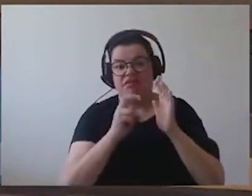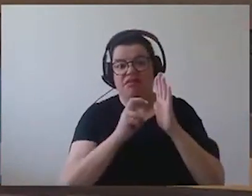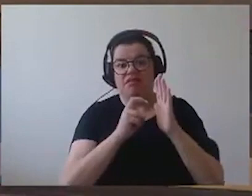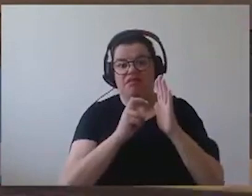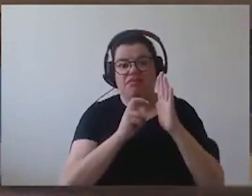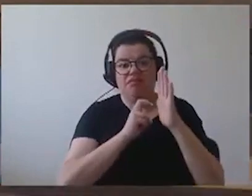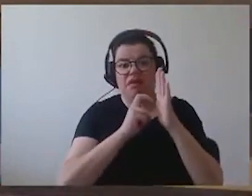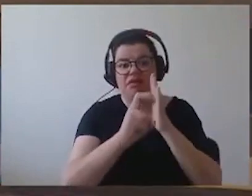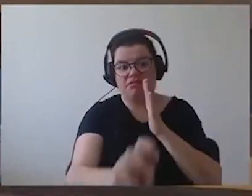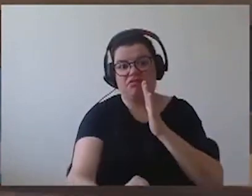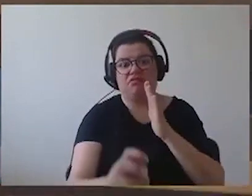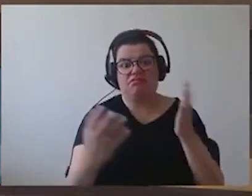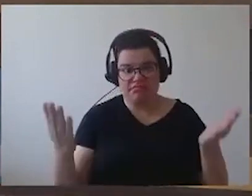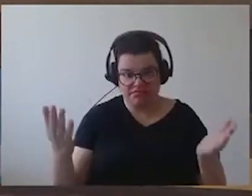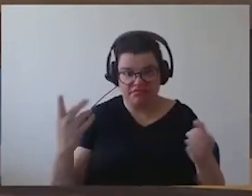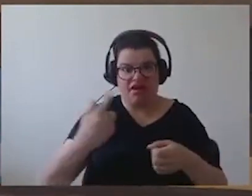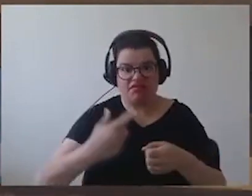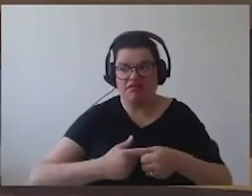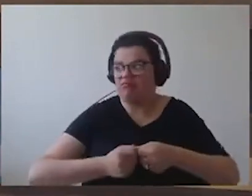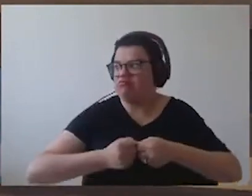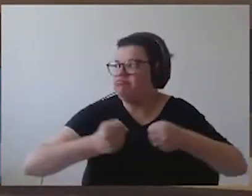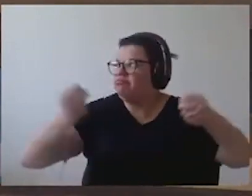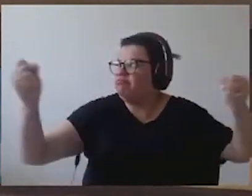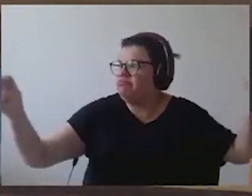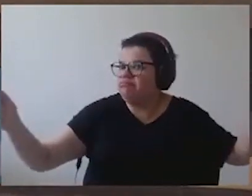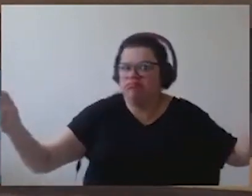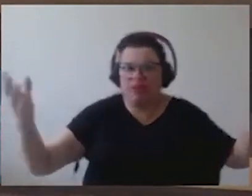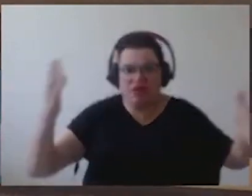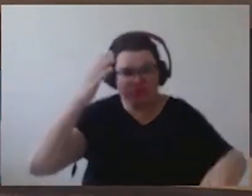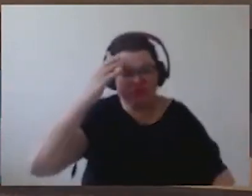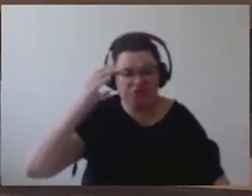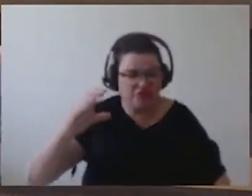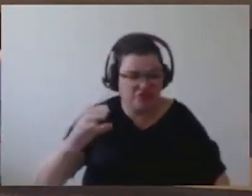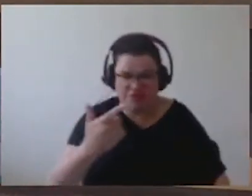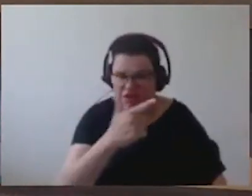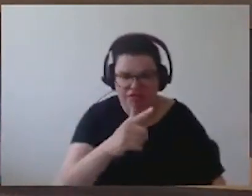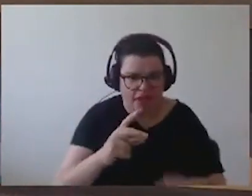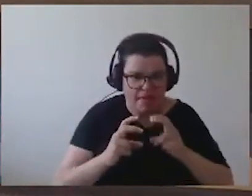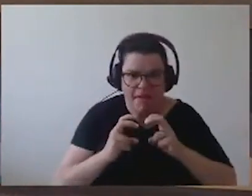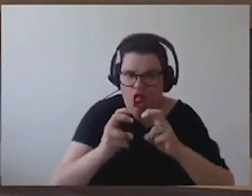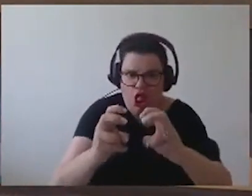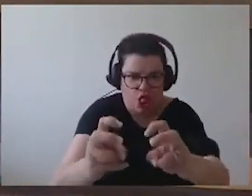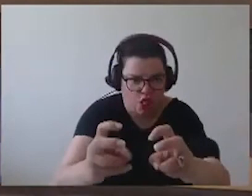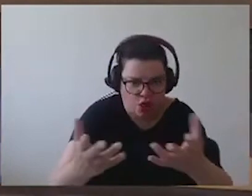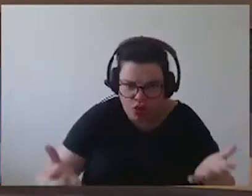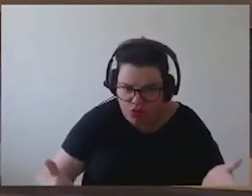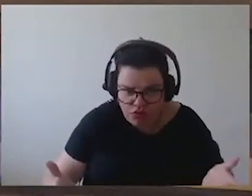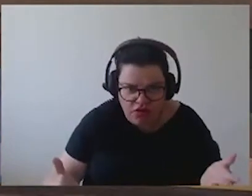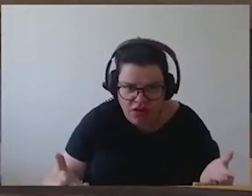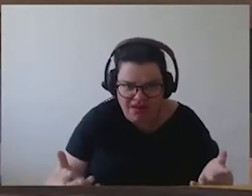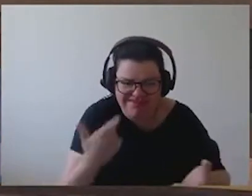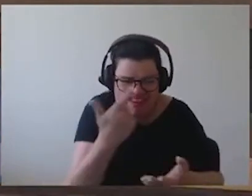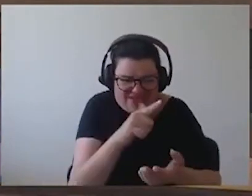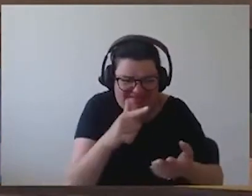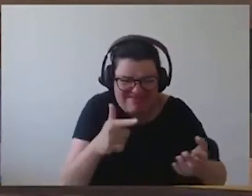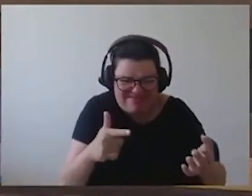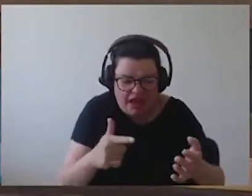dessa importância em Curitiba, já não tem metrô. Agora, não ter sequer uma linha de ônibus que leve